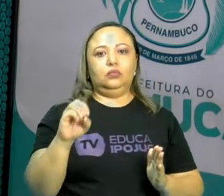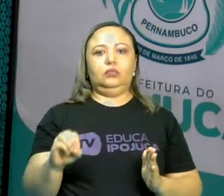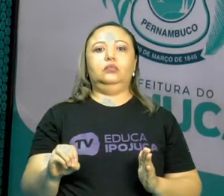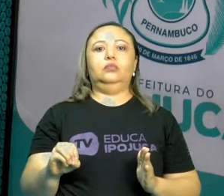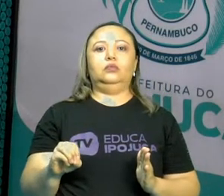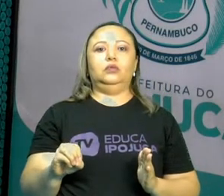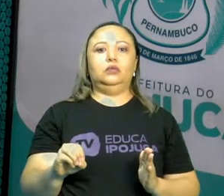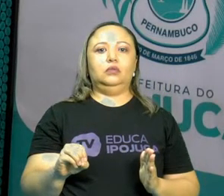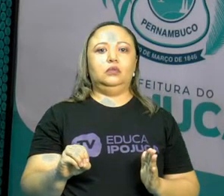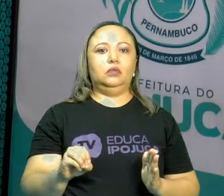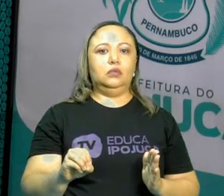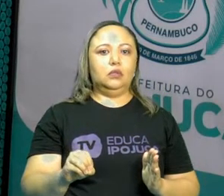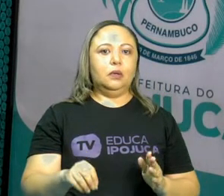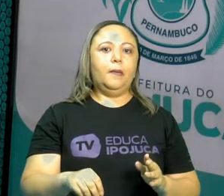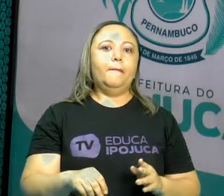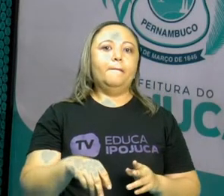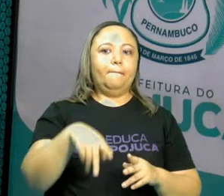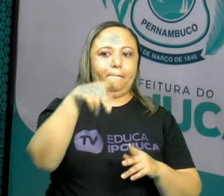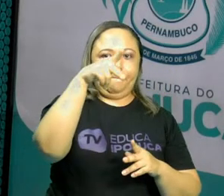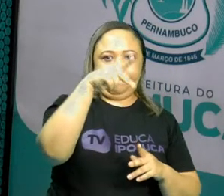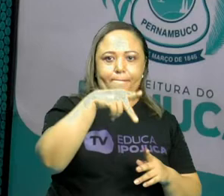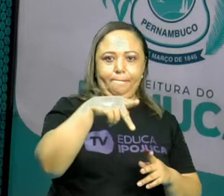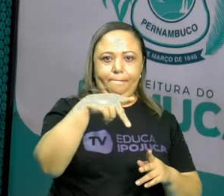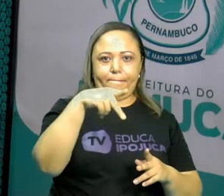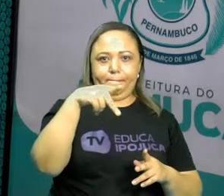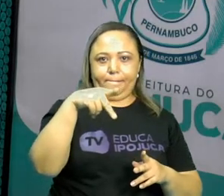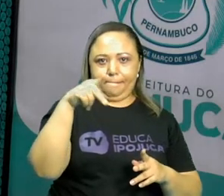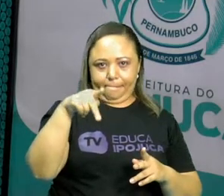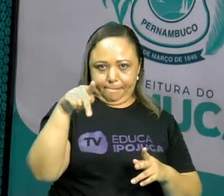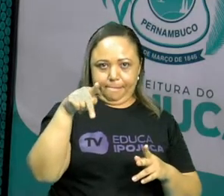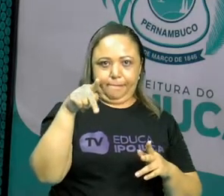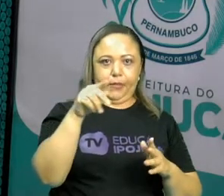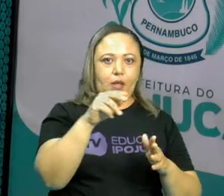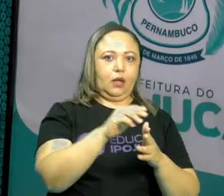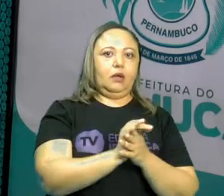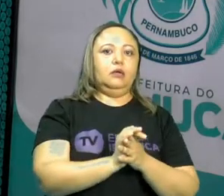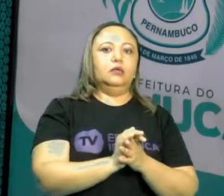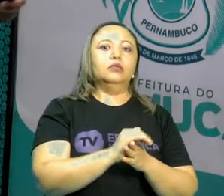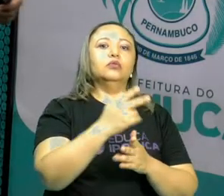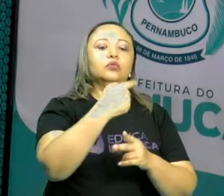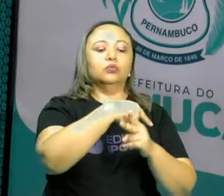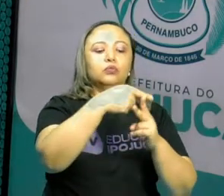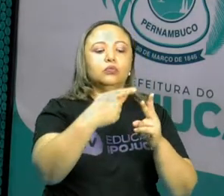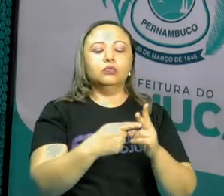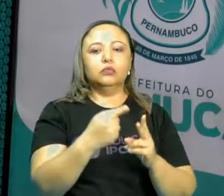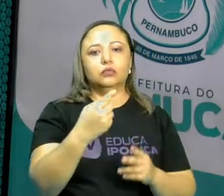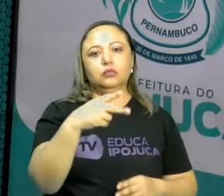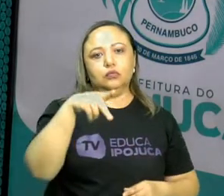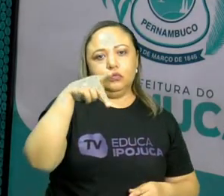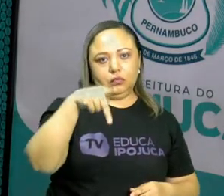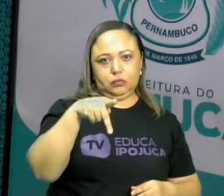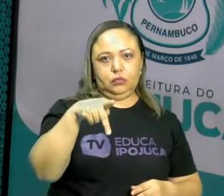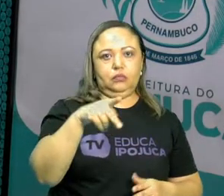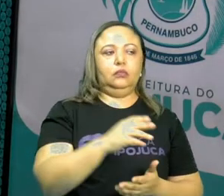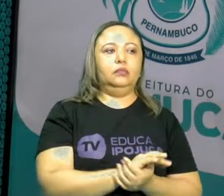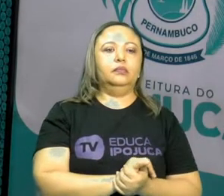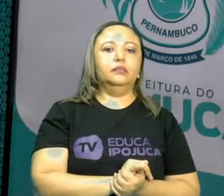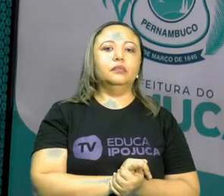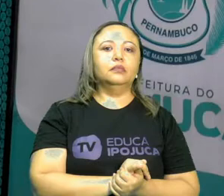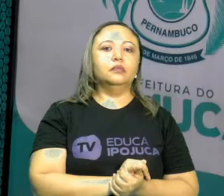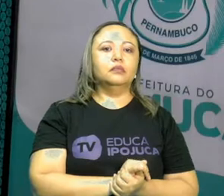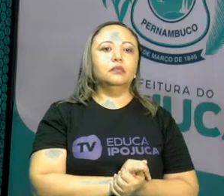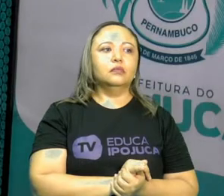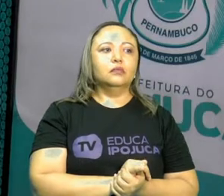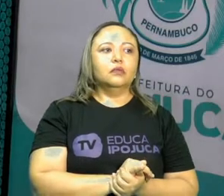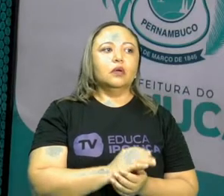São os números pares, tá certo? Todos os múltiplos de 2 são números pares. Pois é.